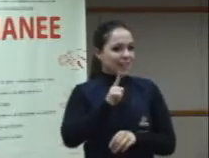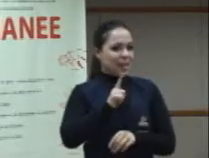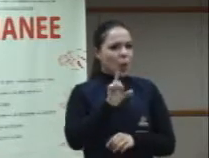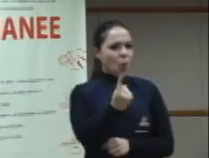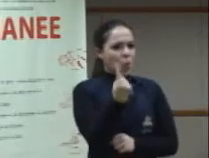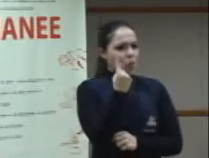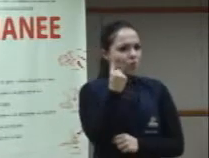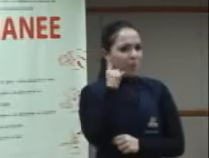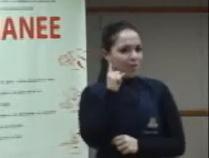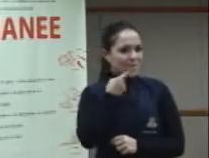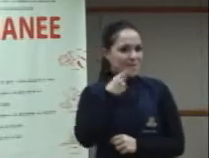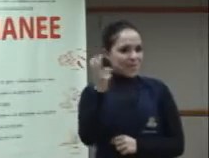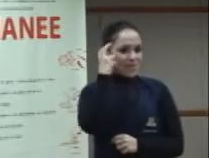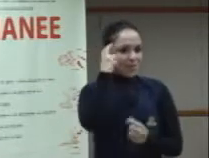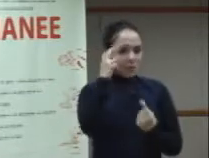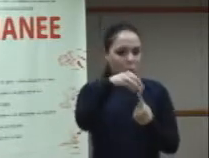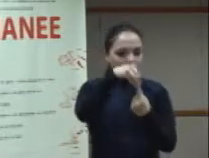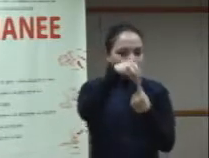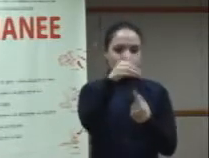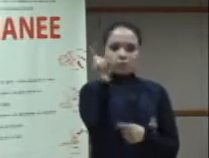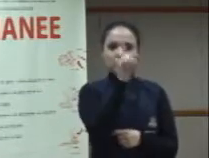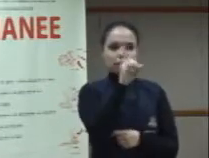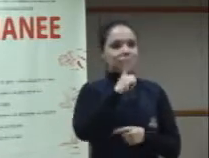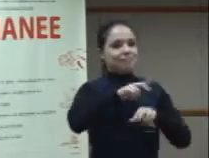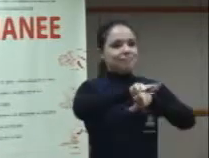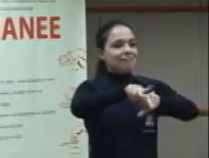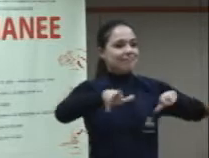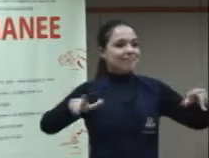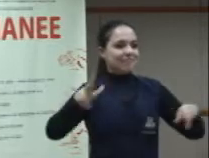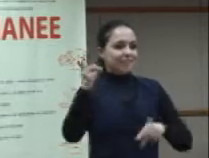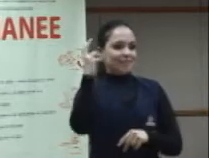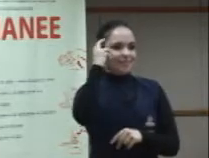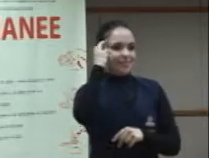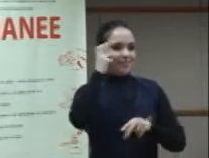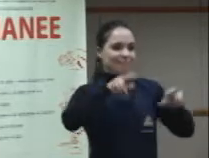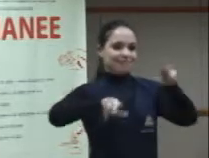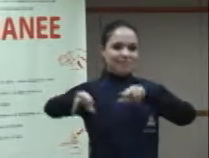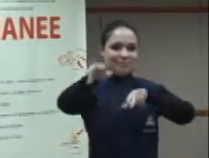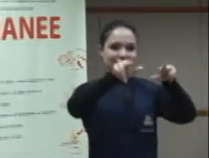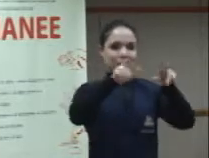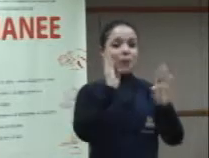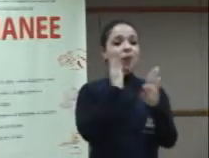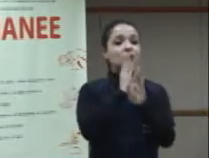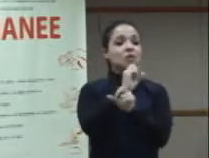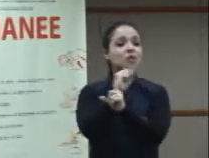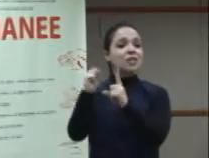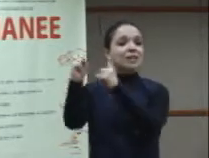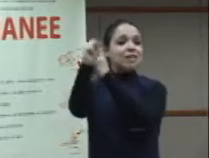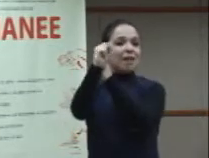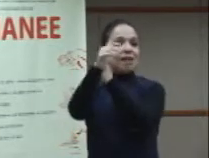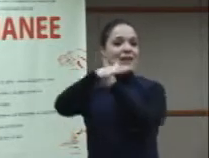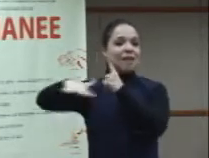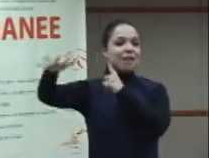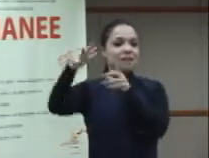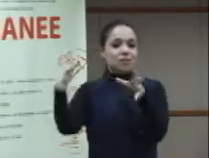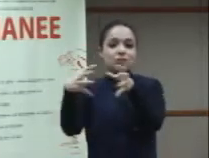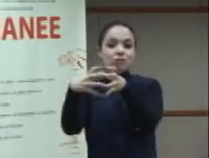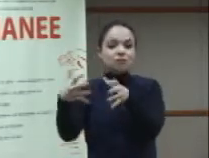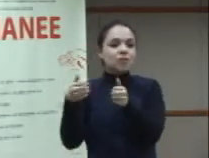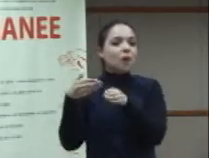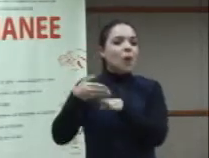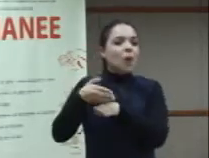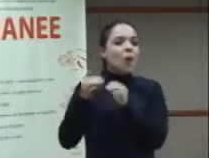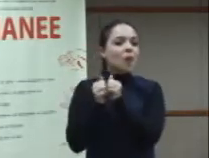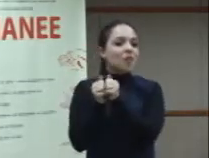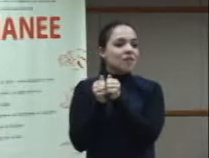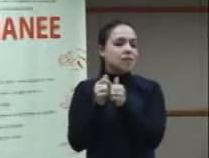muito pequeno de um espaço muito grande que eles ocupam na sociedade. Então, eu amplio esse recorte e me dou o